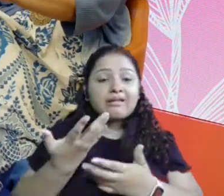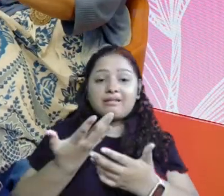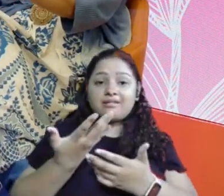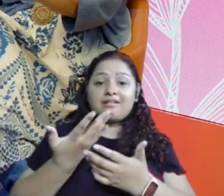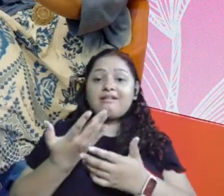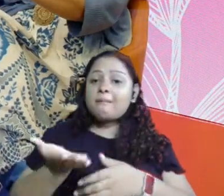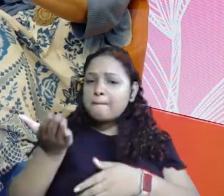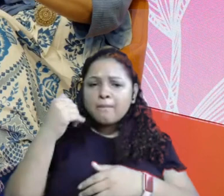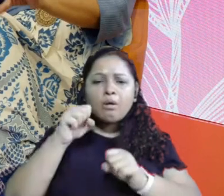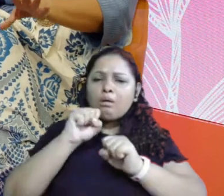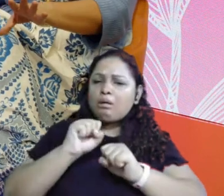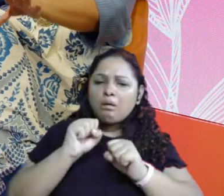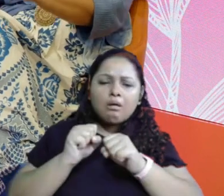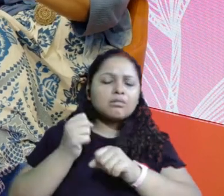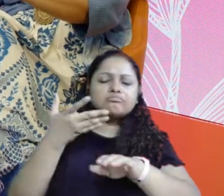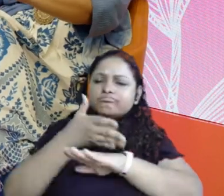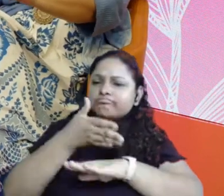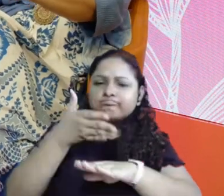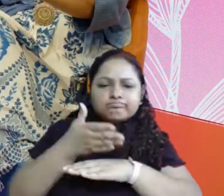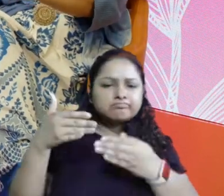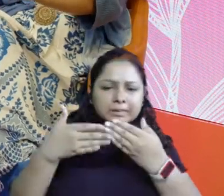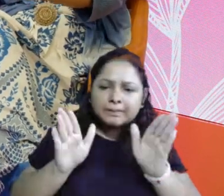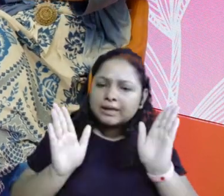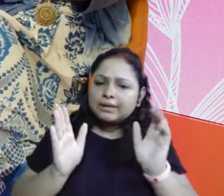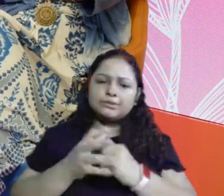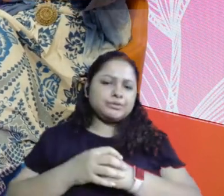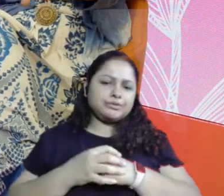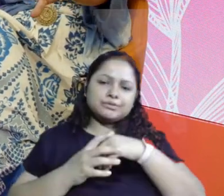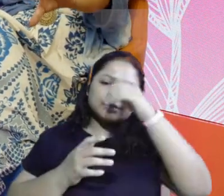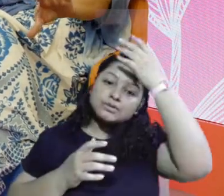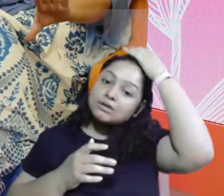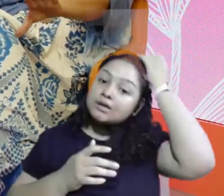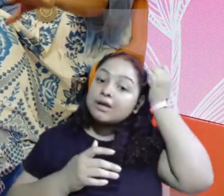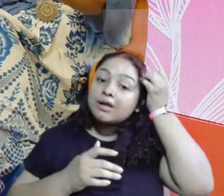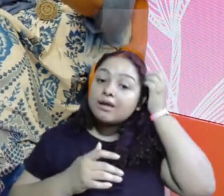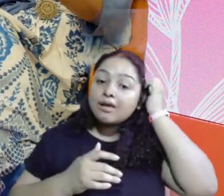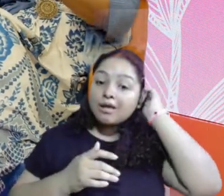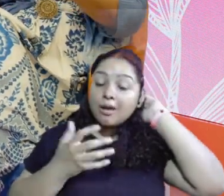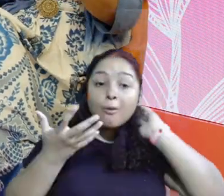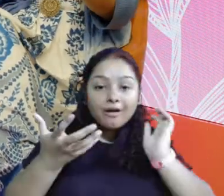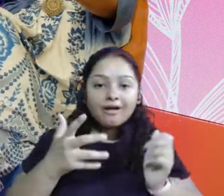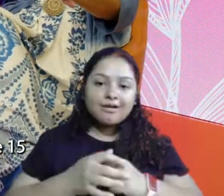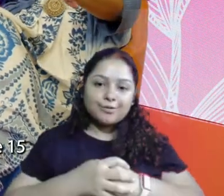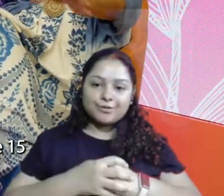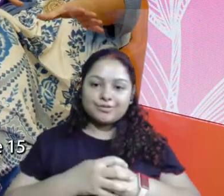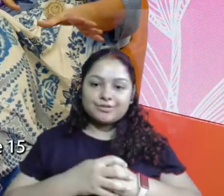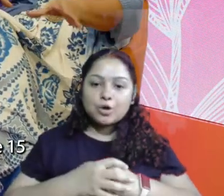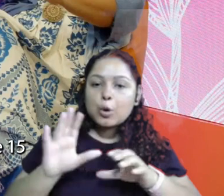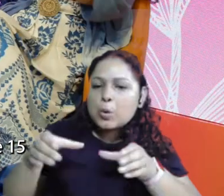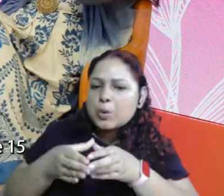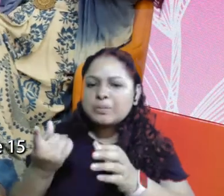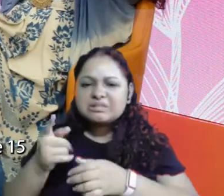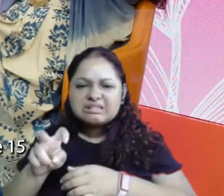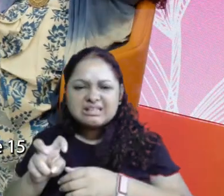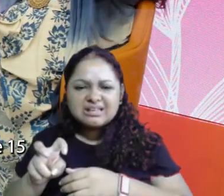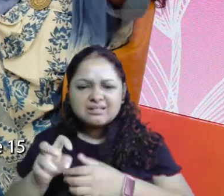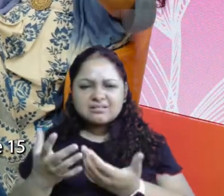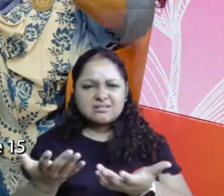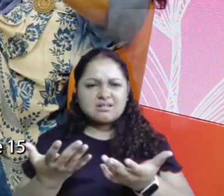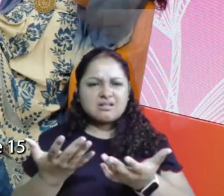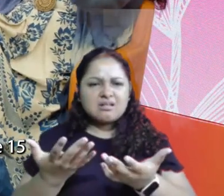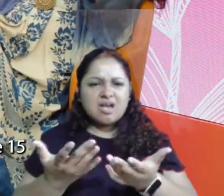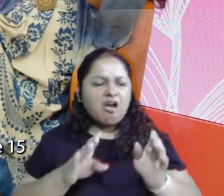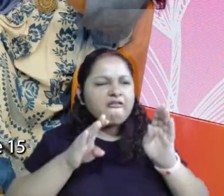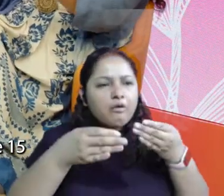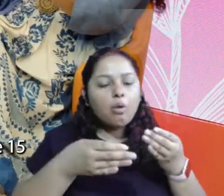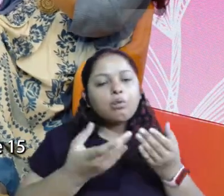tem 15, venha quando quiser. Exatamente. porteira do Palmito já tá aberta. Eu não quero, eu quero isso. Eu quero isso. Eu não quero o grupo de 15,